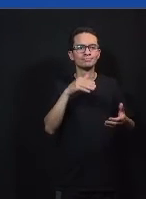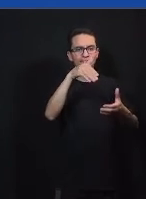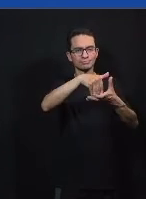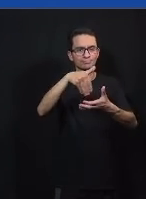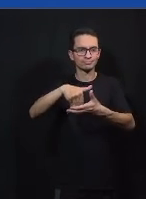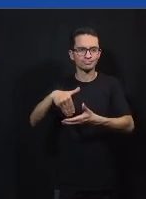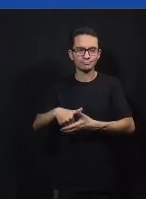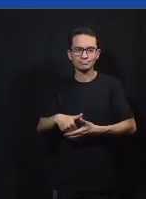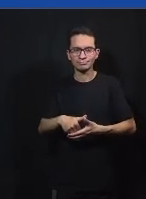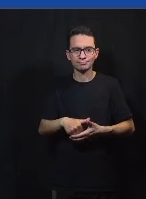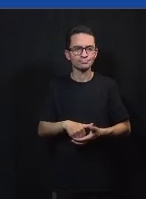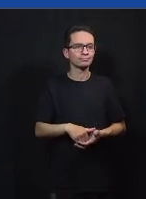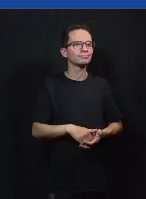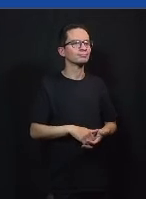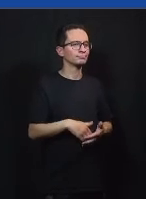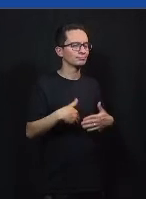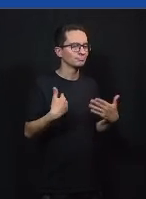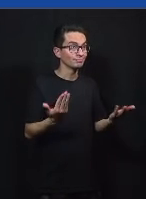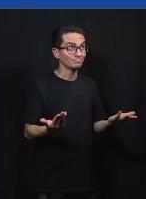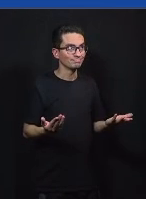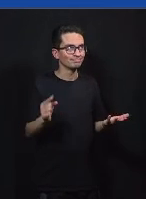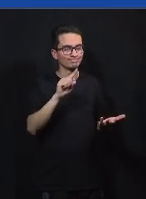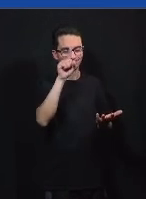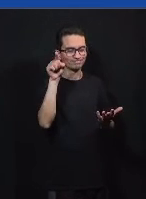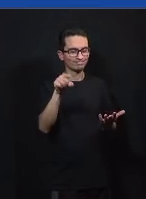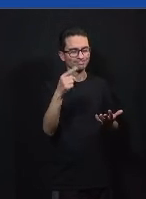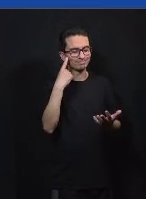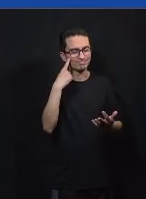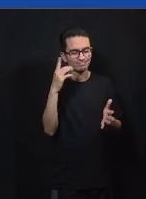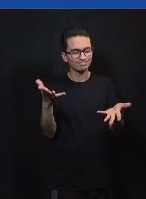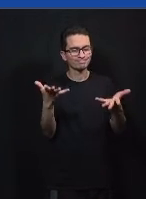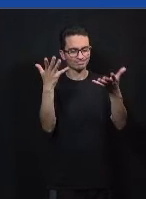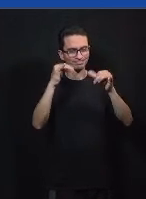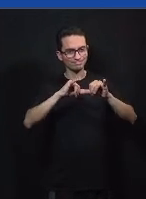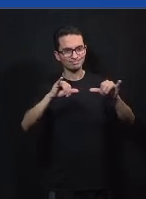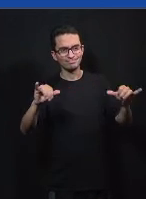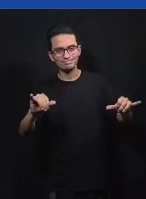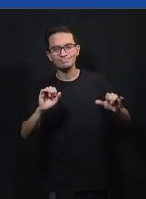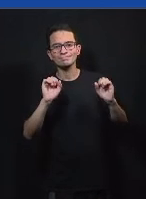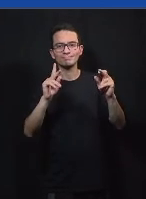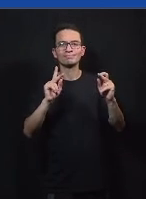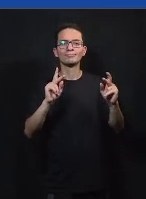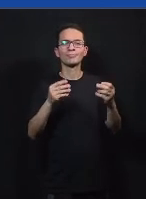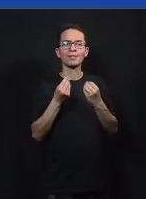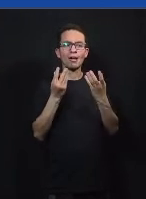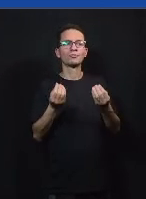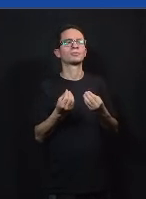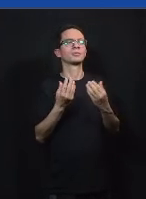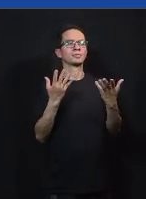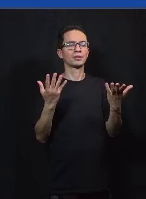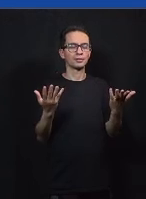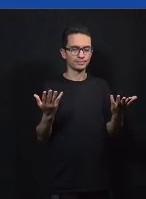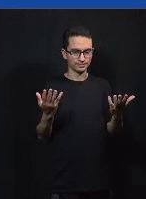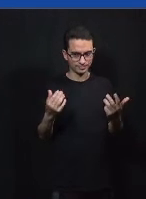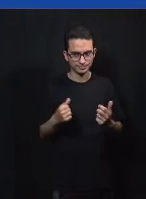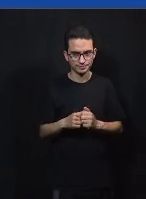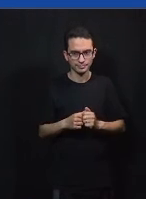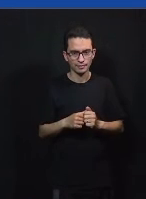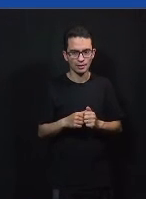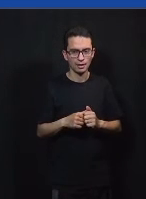tentar fazer isso mas a gente quer estimulá-lo dar informações ter essa prática no ambiente social